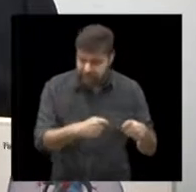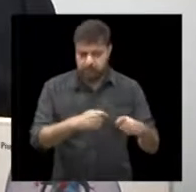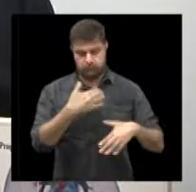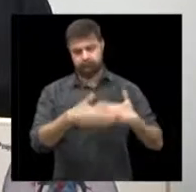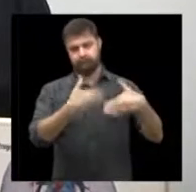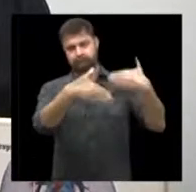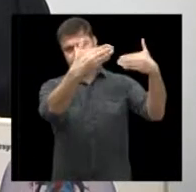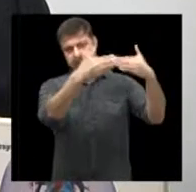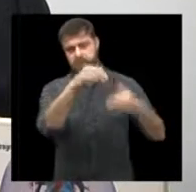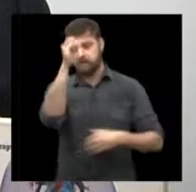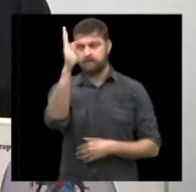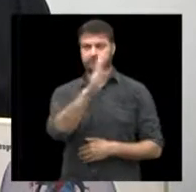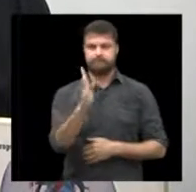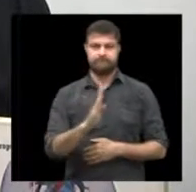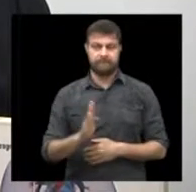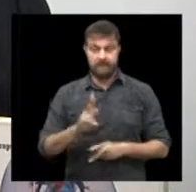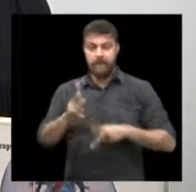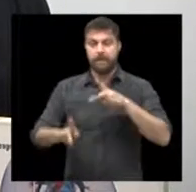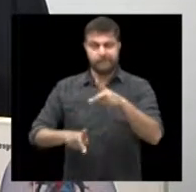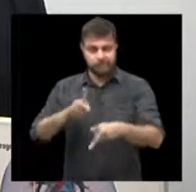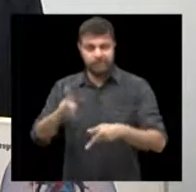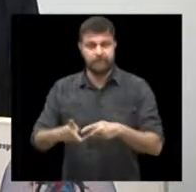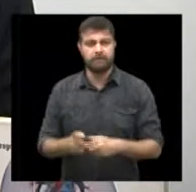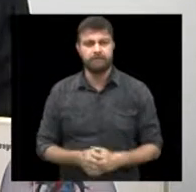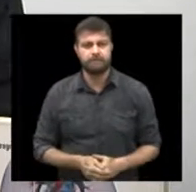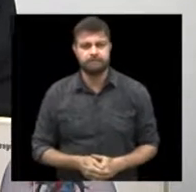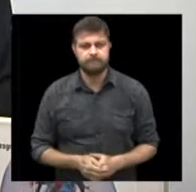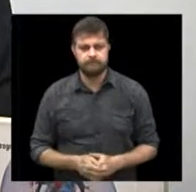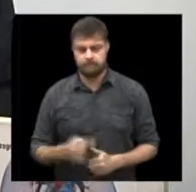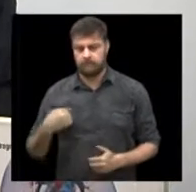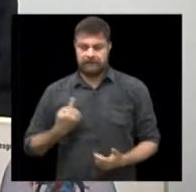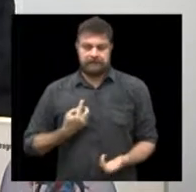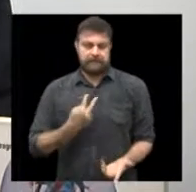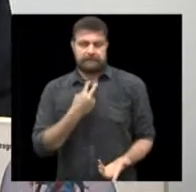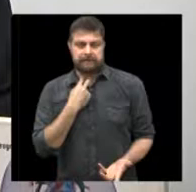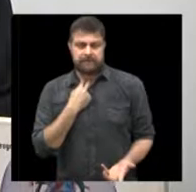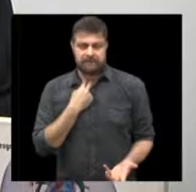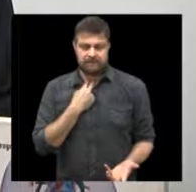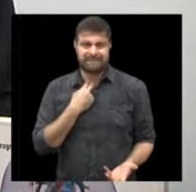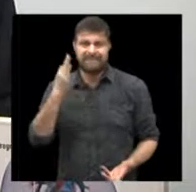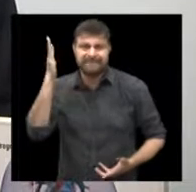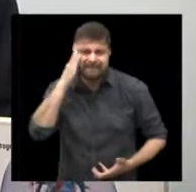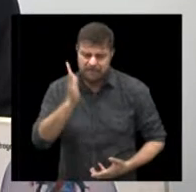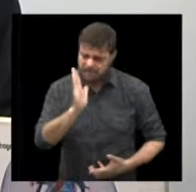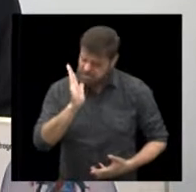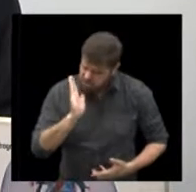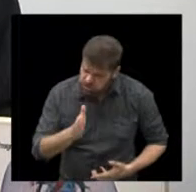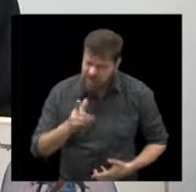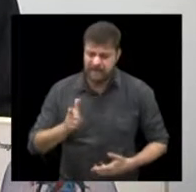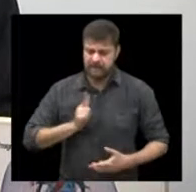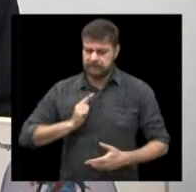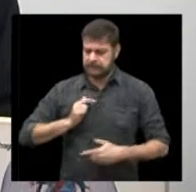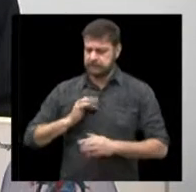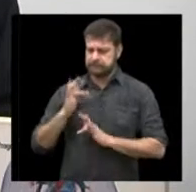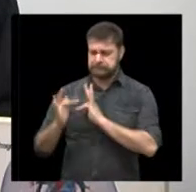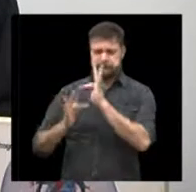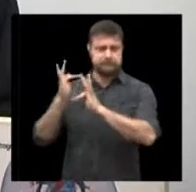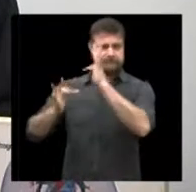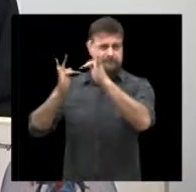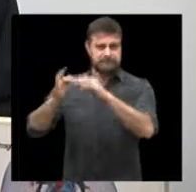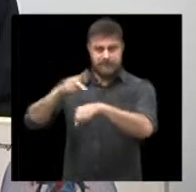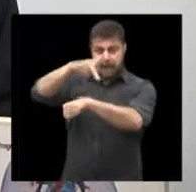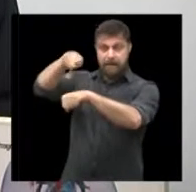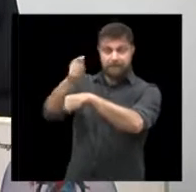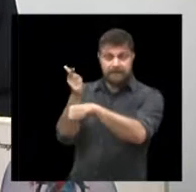para o nosso país e para a população. Nós não podemos negar coisas que já estão muito evoluídas em países